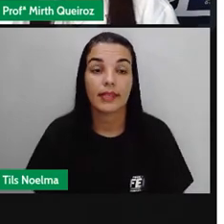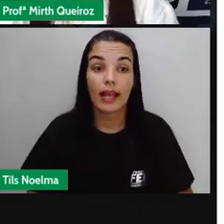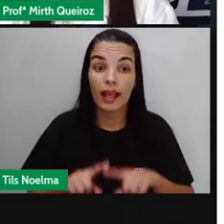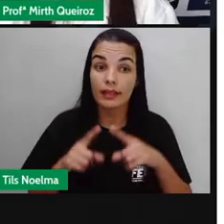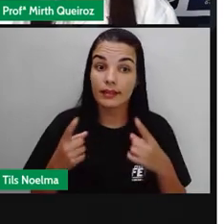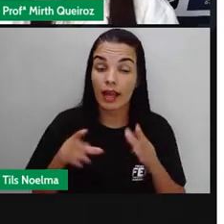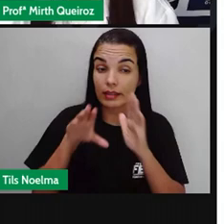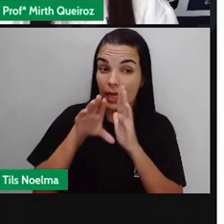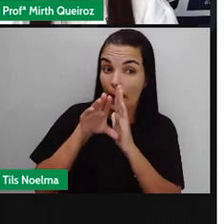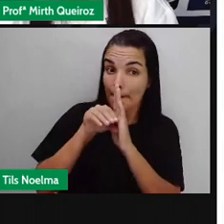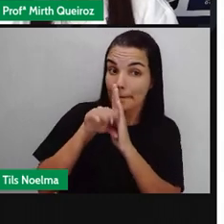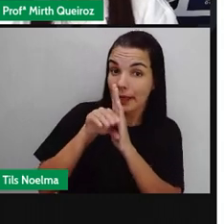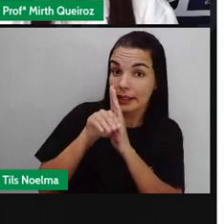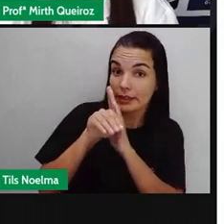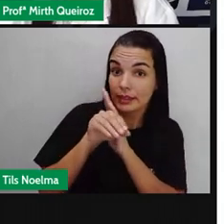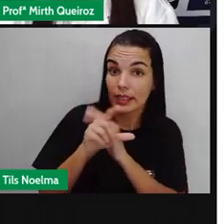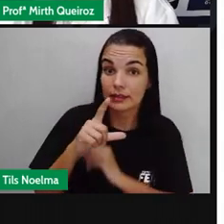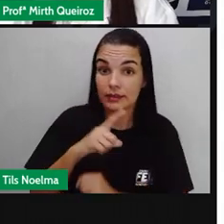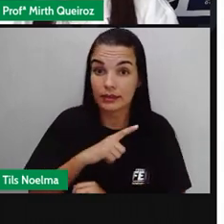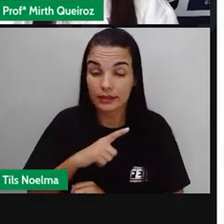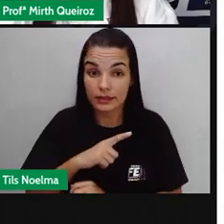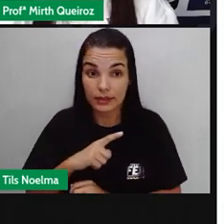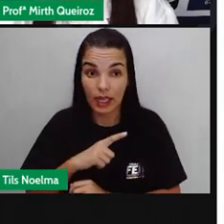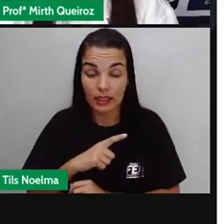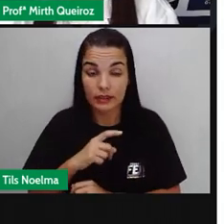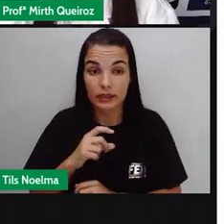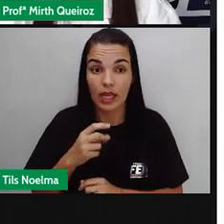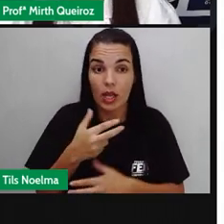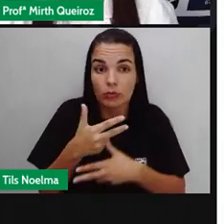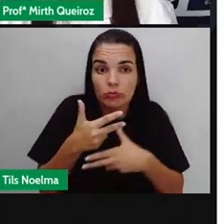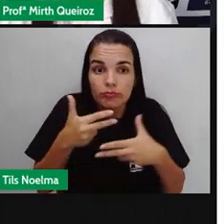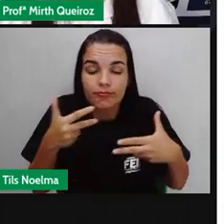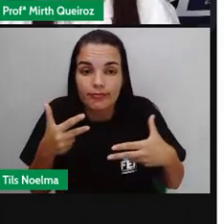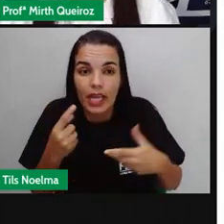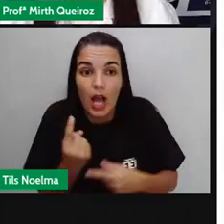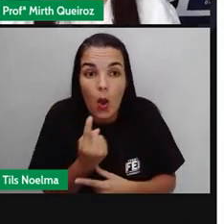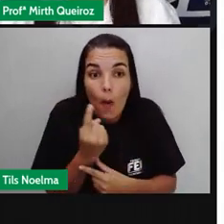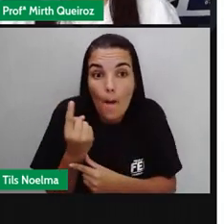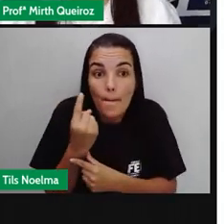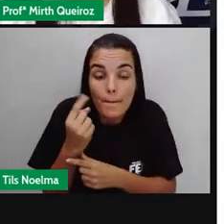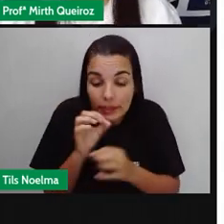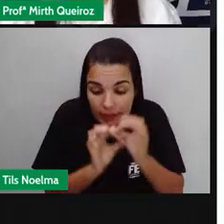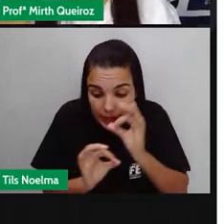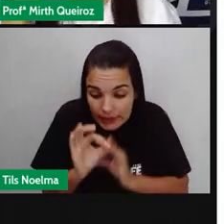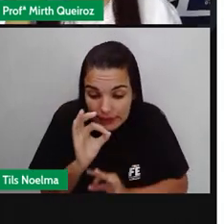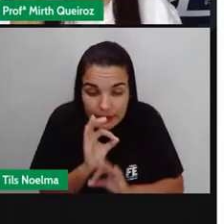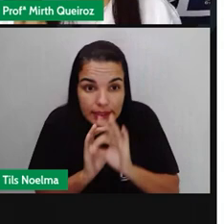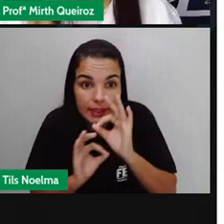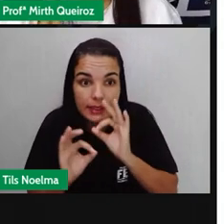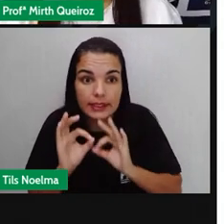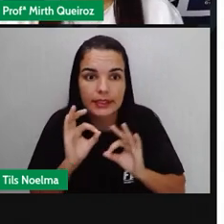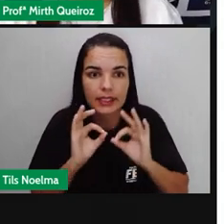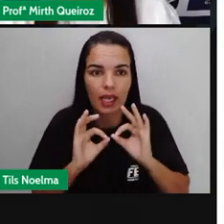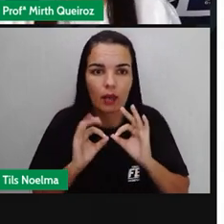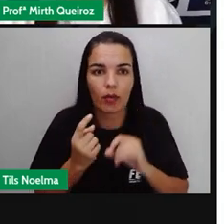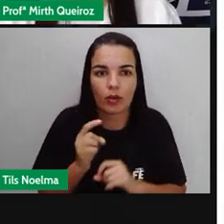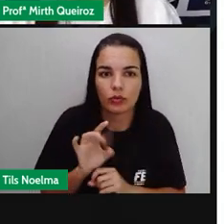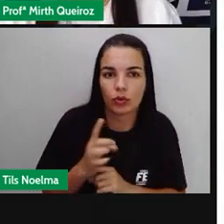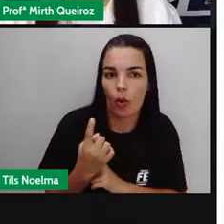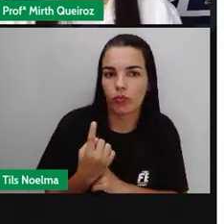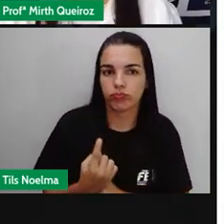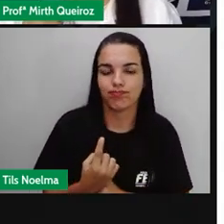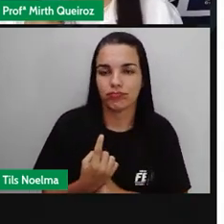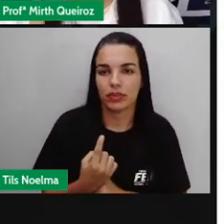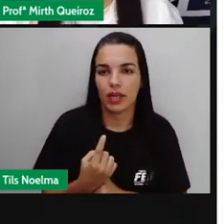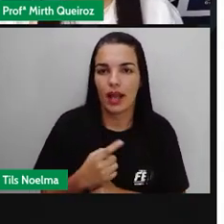As bactérias, então, são seres unicelulares, ou seja, são seres que apresentam uma única célula,